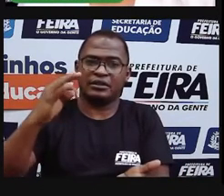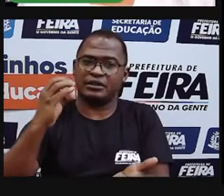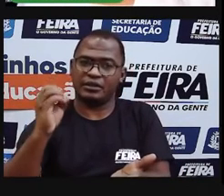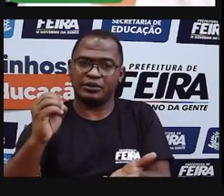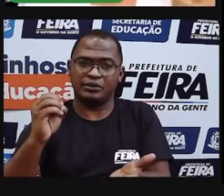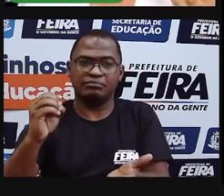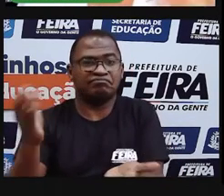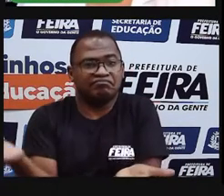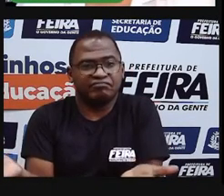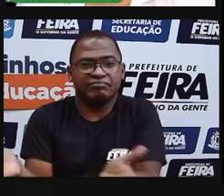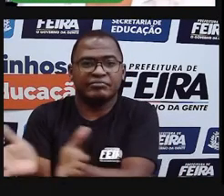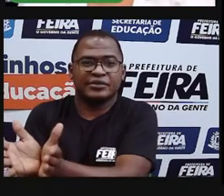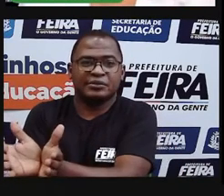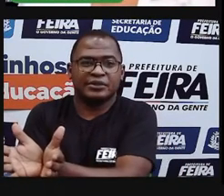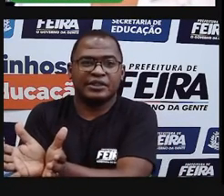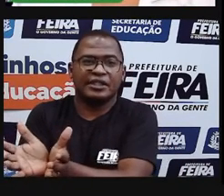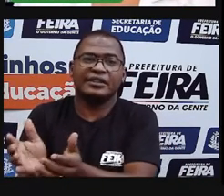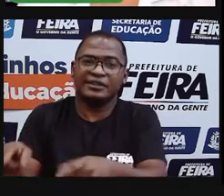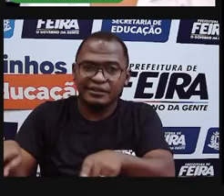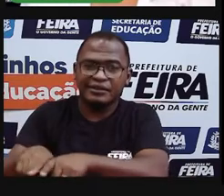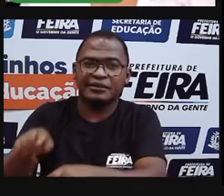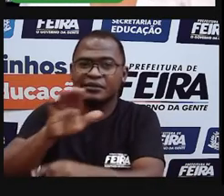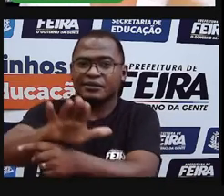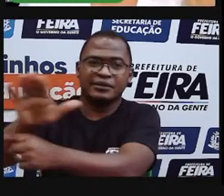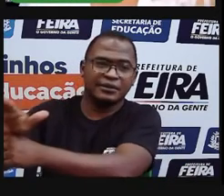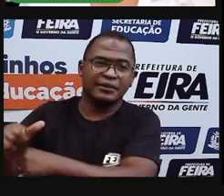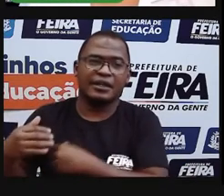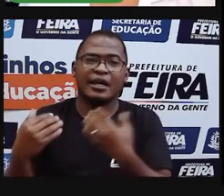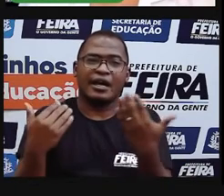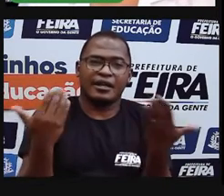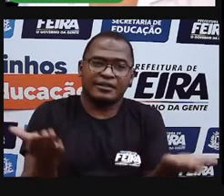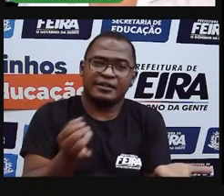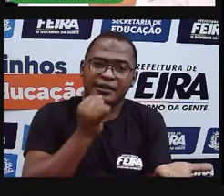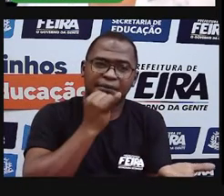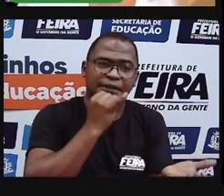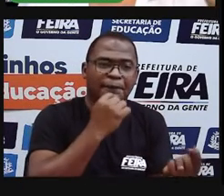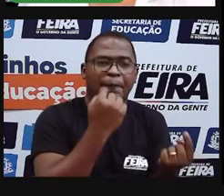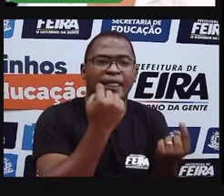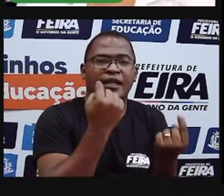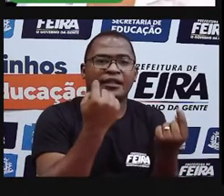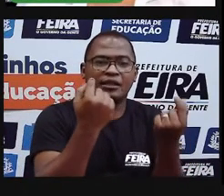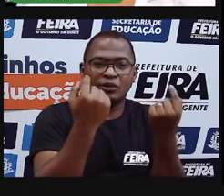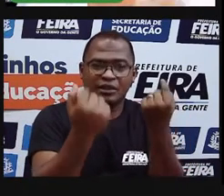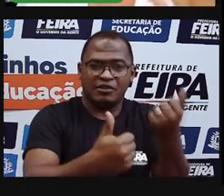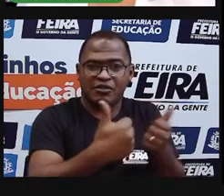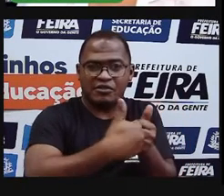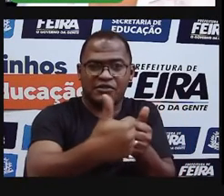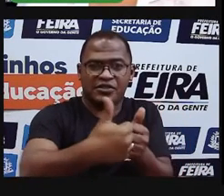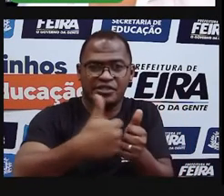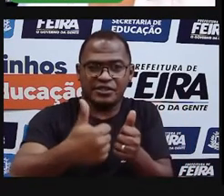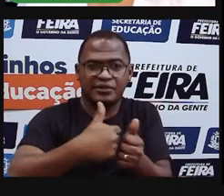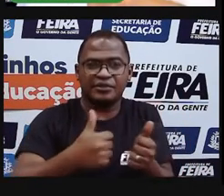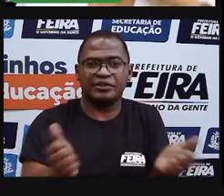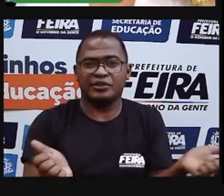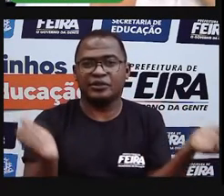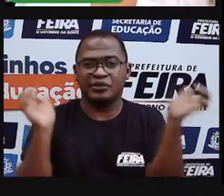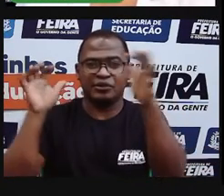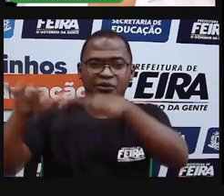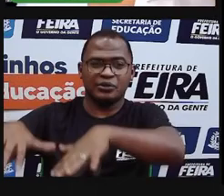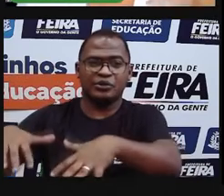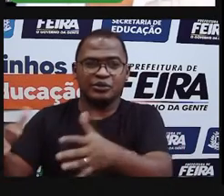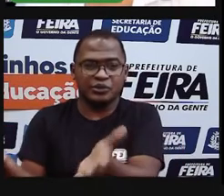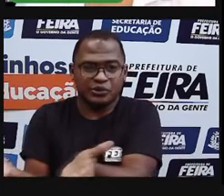da vizinha, que conta com ajuda, que ajuda. É uma comunidade atuante, que corre atrás dos seus direitos, que tem